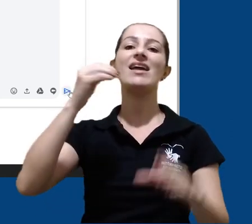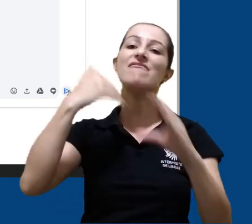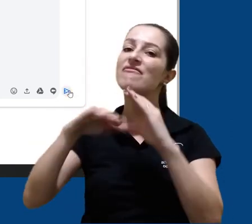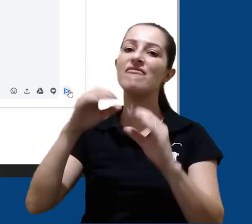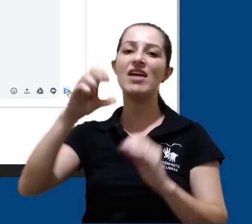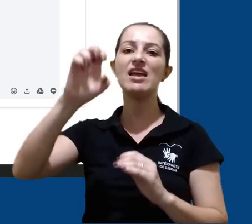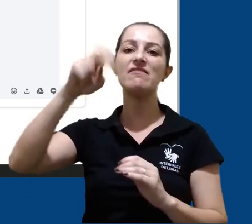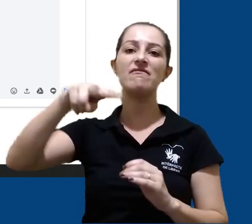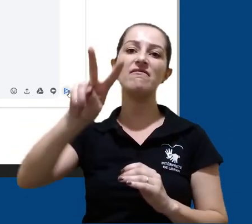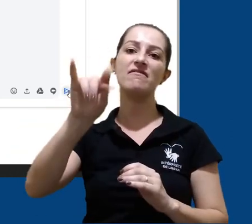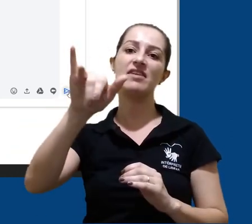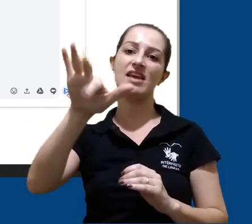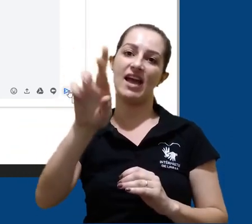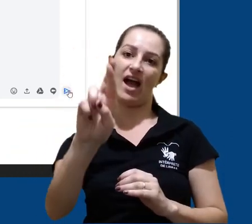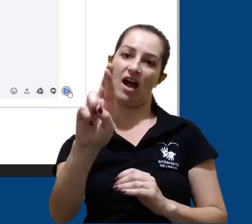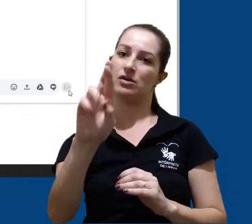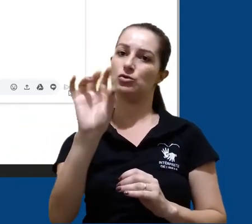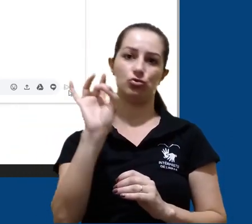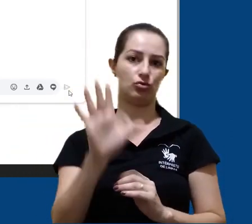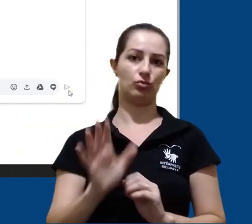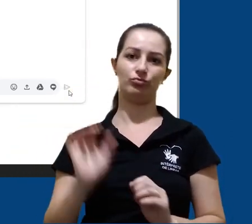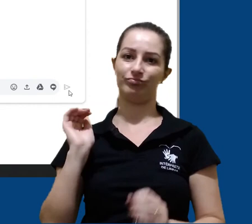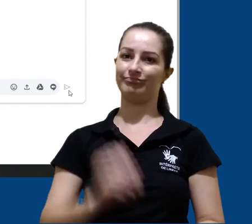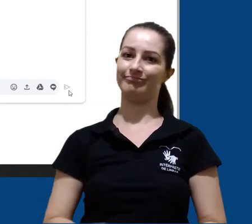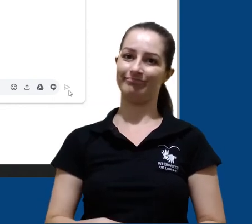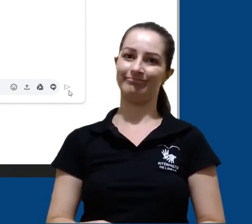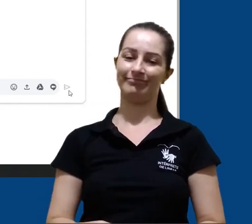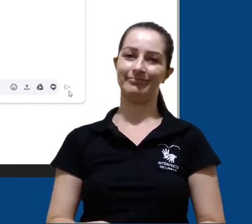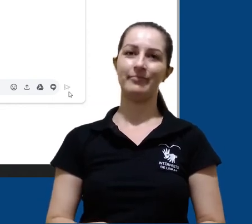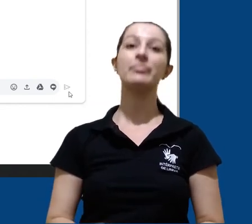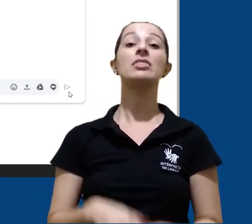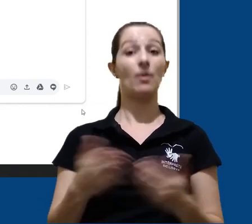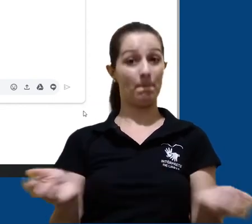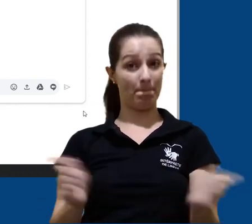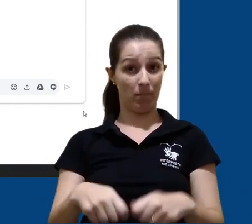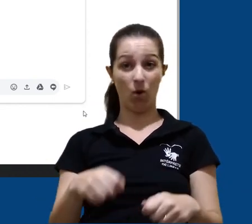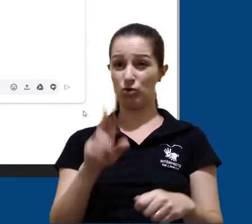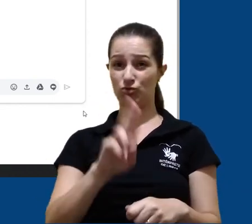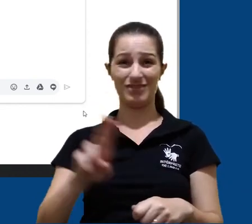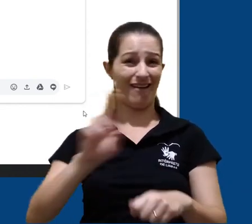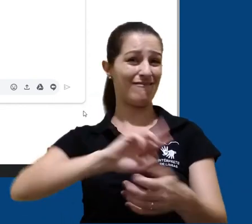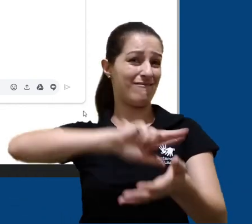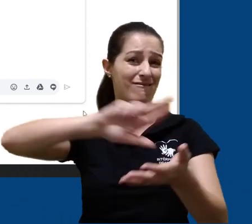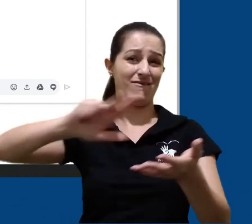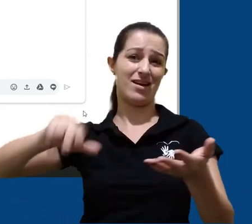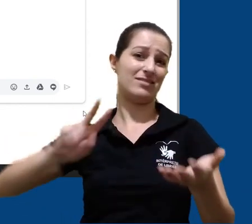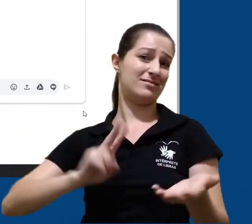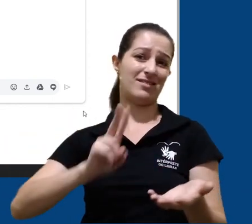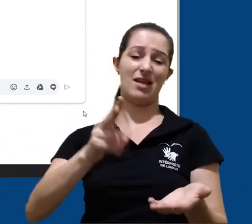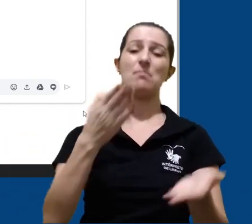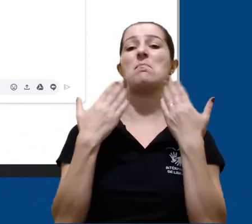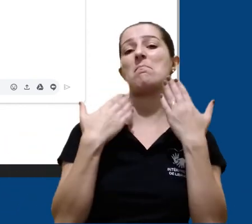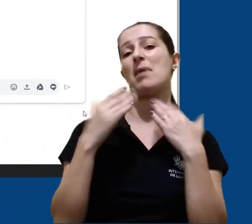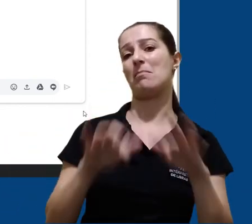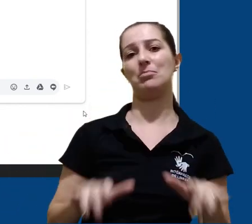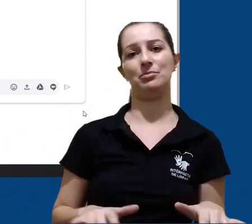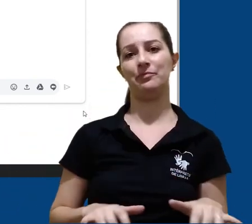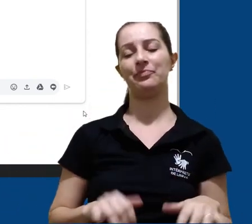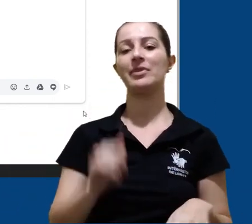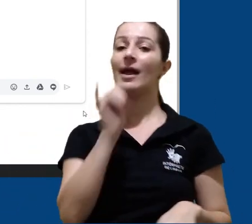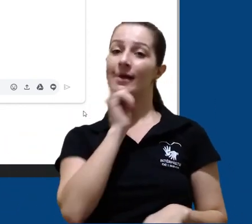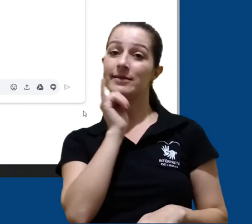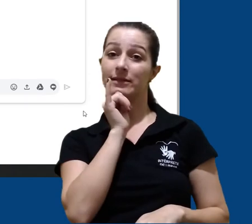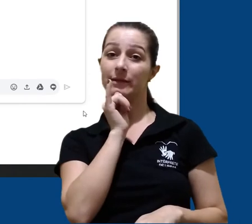Enviar no canto inferior direito. Esse recurso pode ser útil em diversos momentos da nossa conversa.